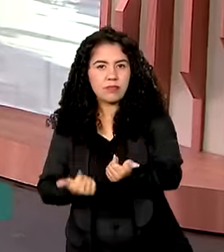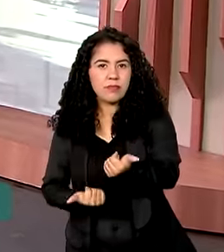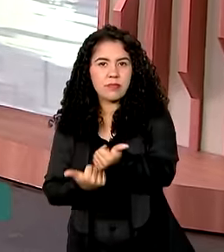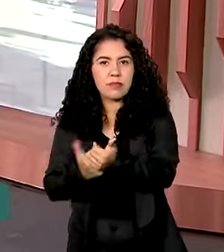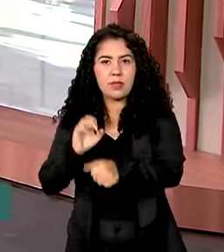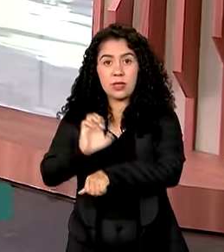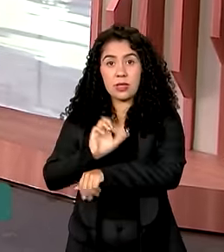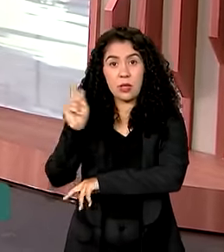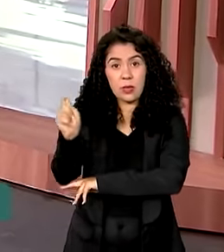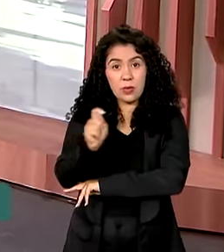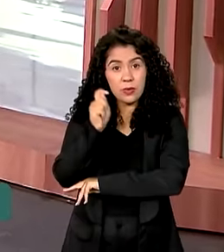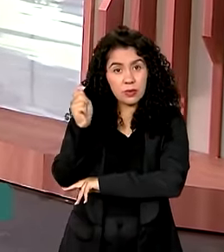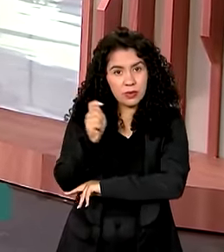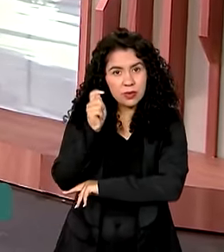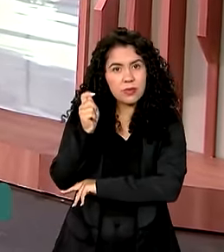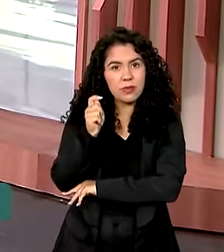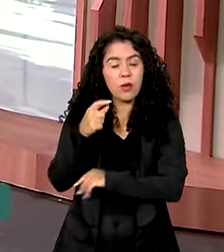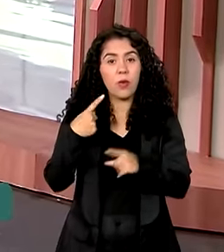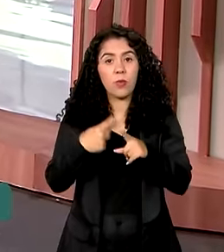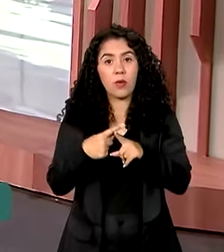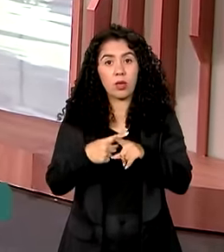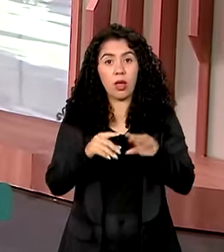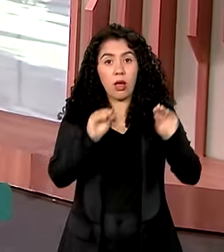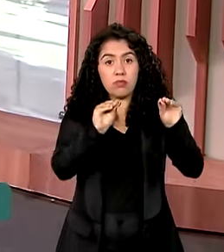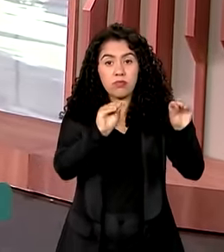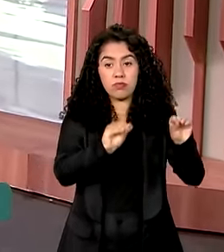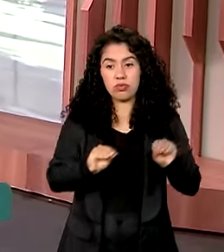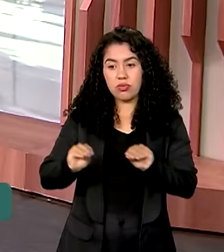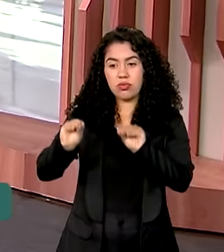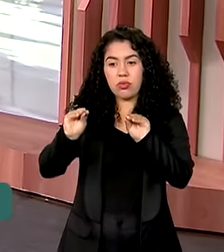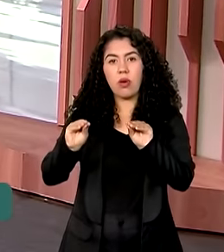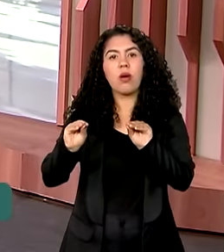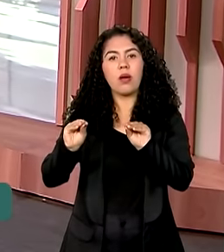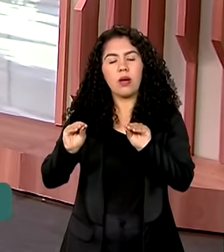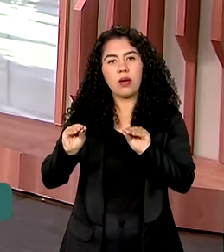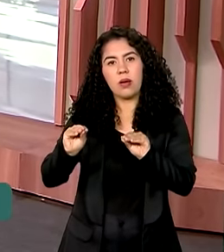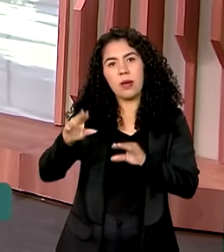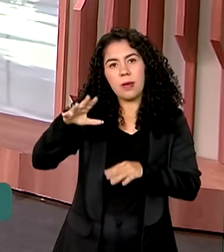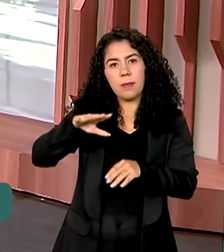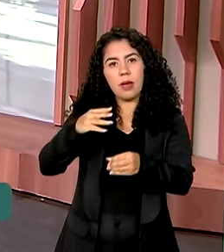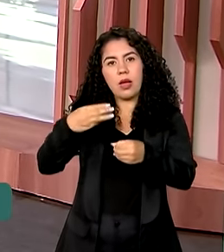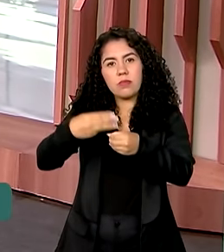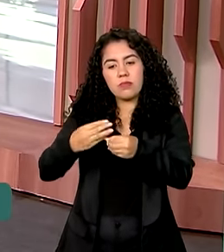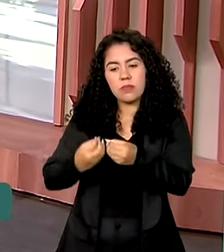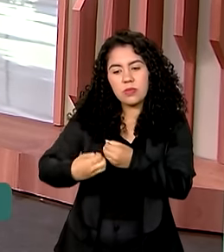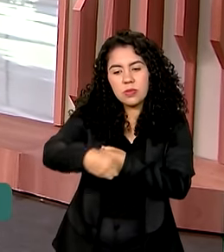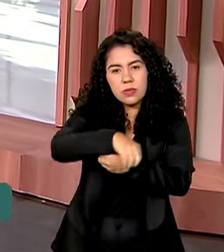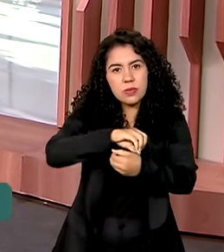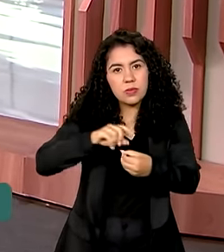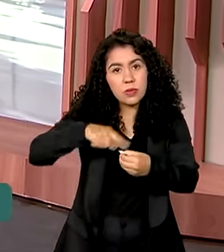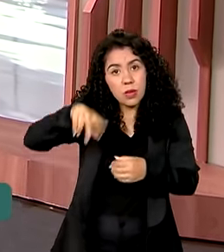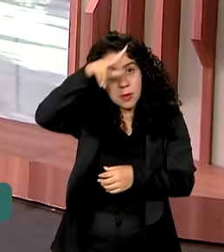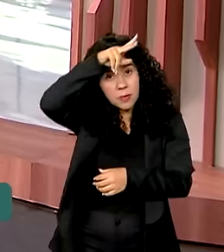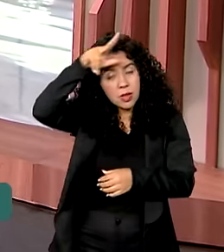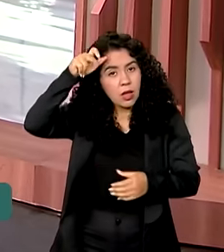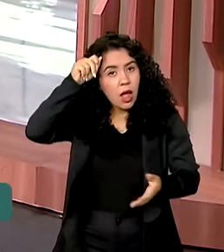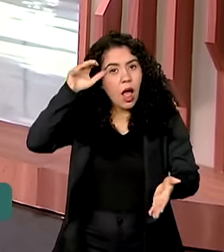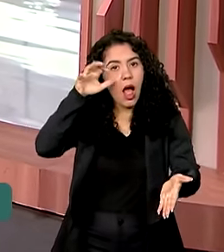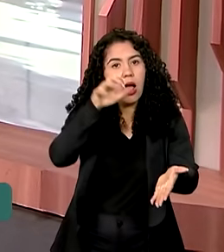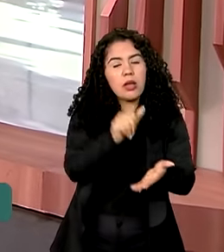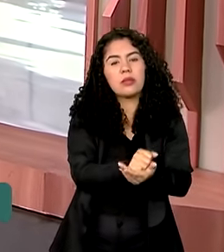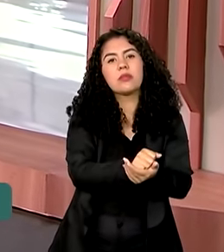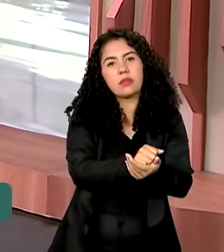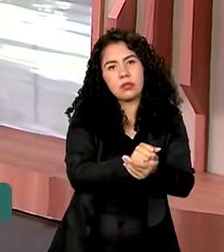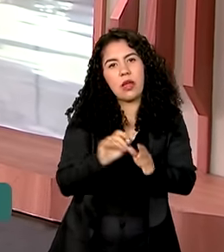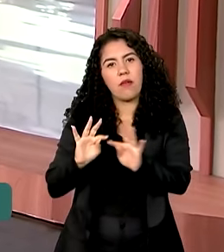a Jéssica Gonçalves, porque foi prorrogado o prazo para prefeituras cadastrarem novas famílias no auxílio